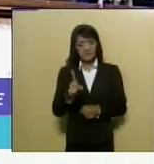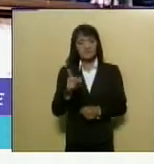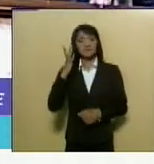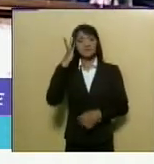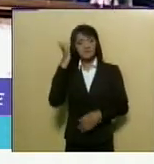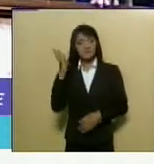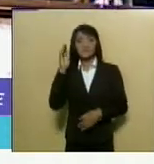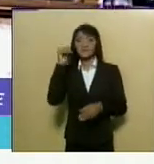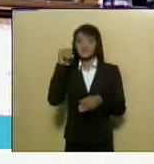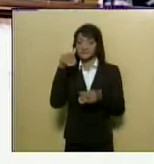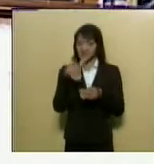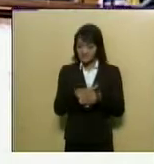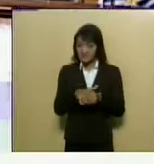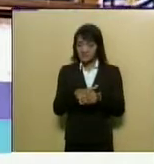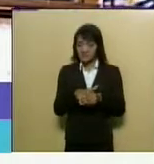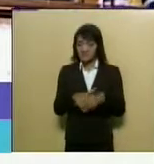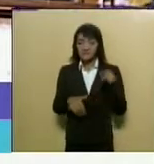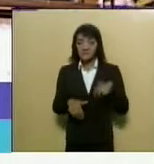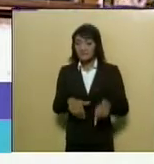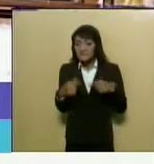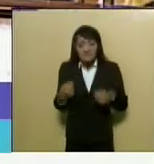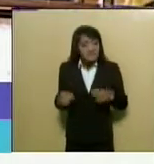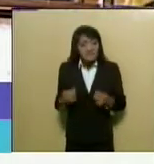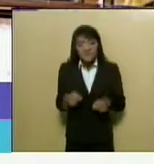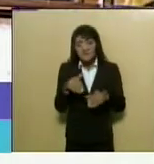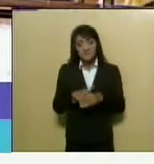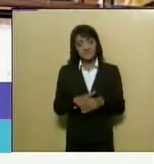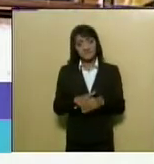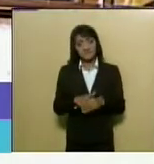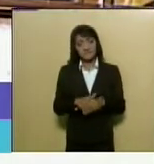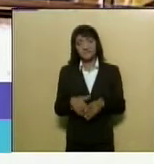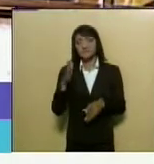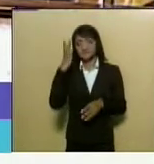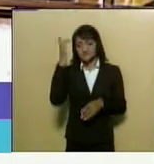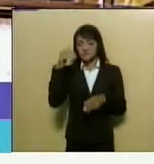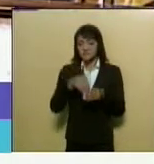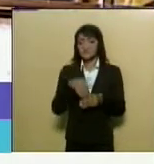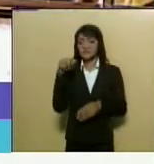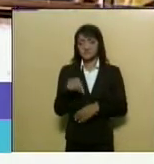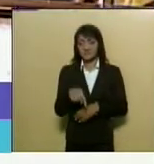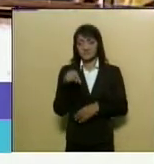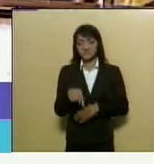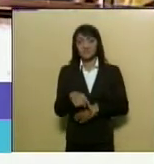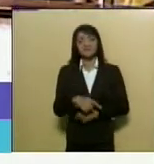votação. Essa casa precisa fazer votação. Amanhã nós teremos votação nessa casa.